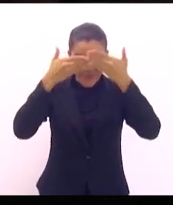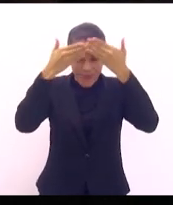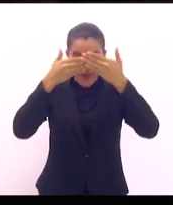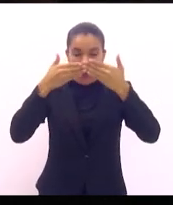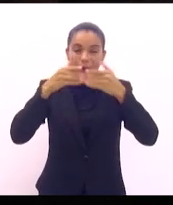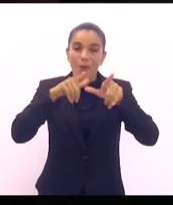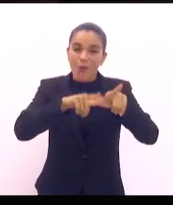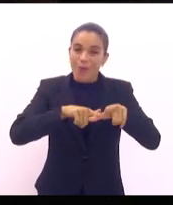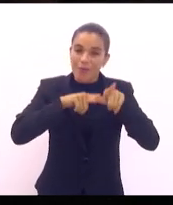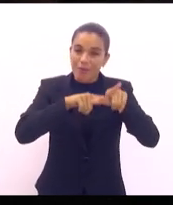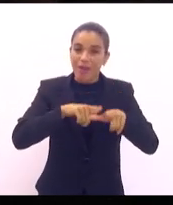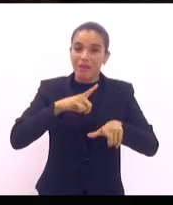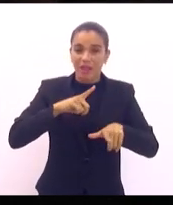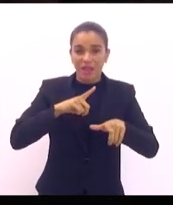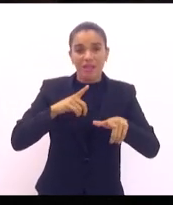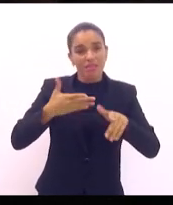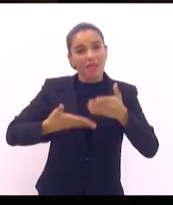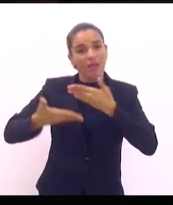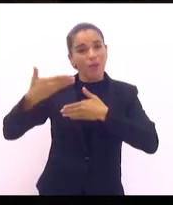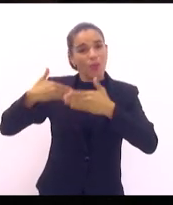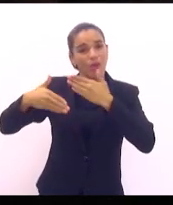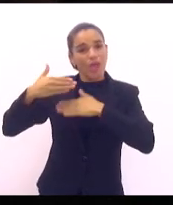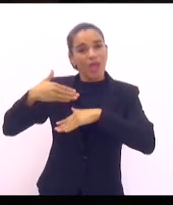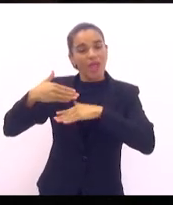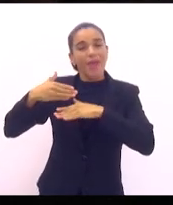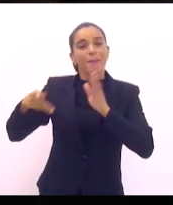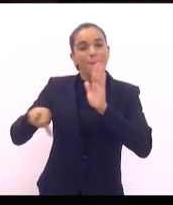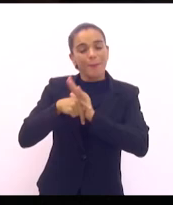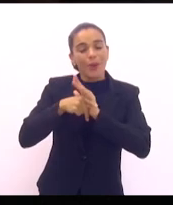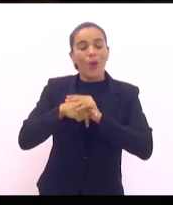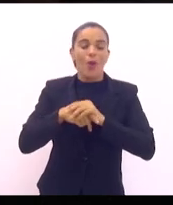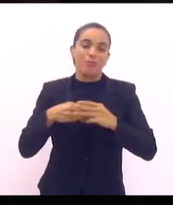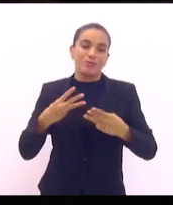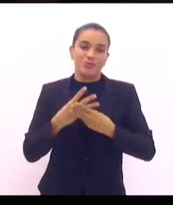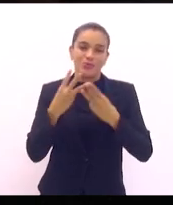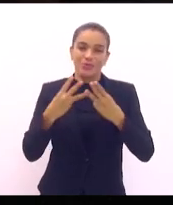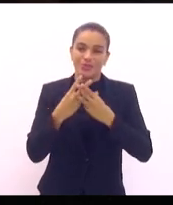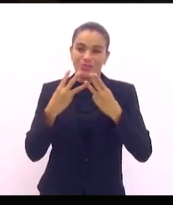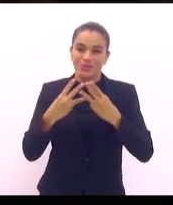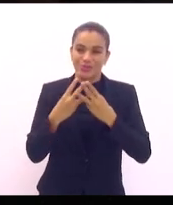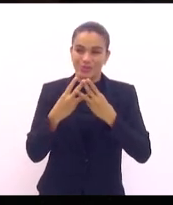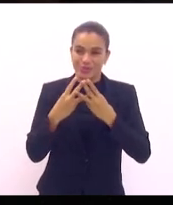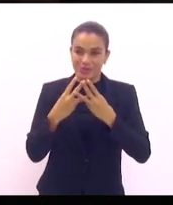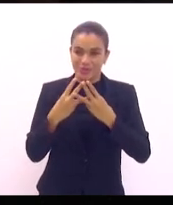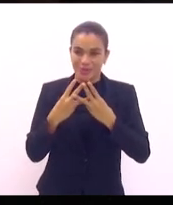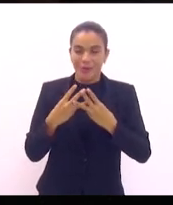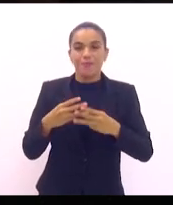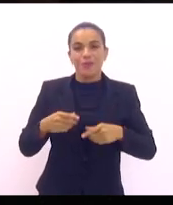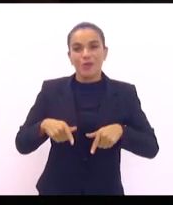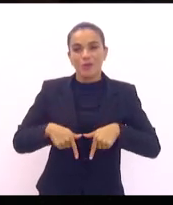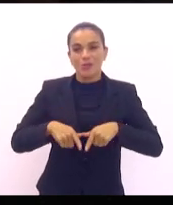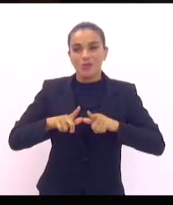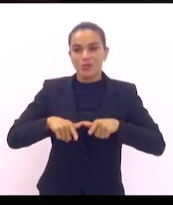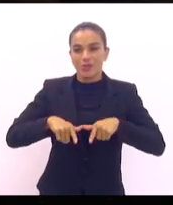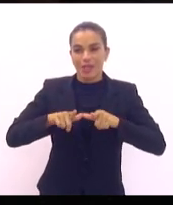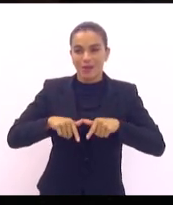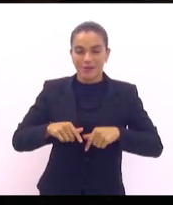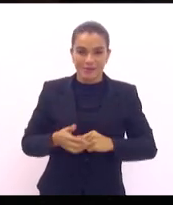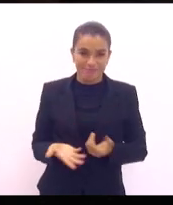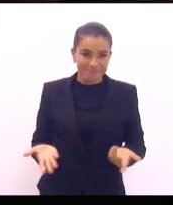são os judeus ou descendentes, por causa da mandala. Então, acho de uma